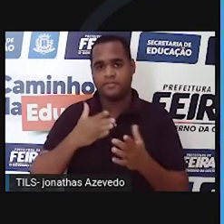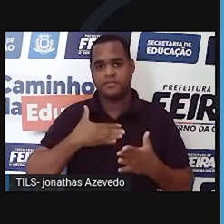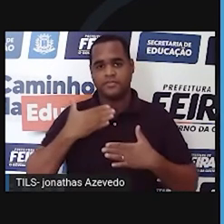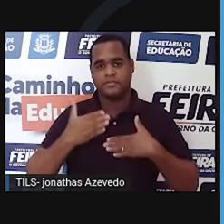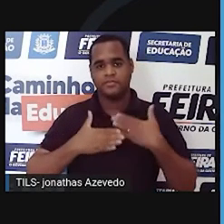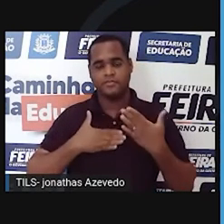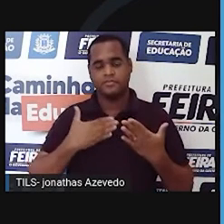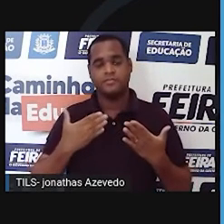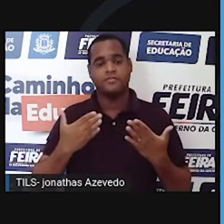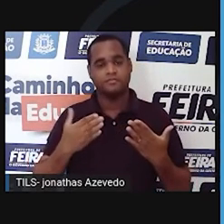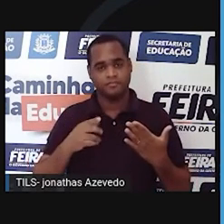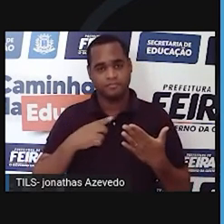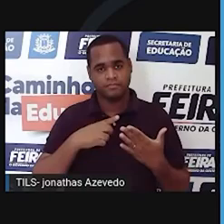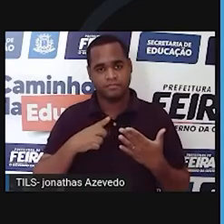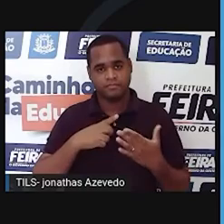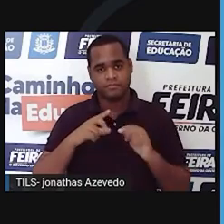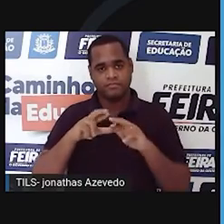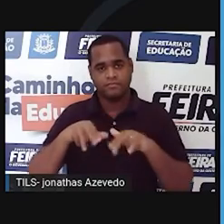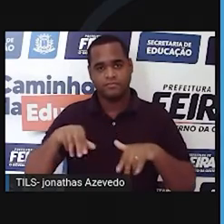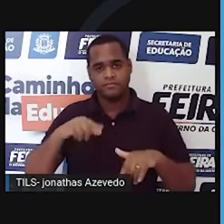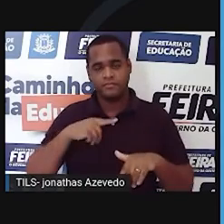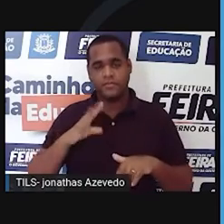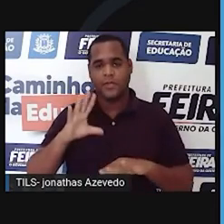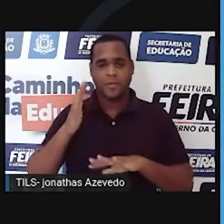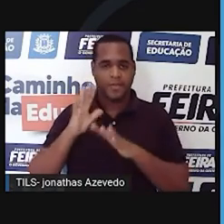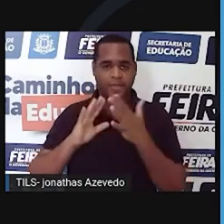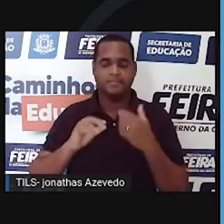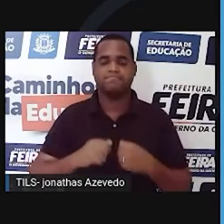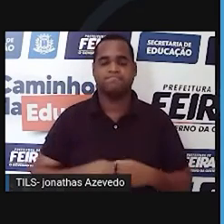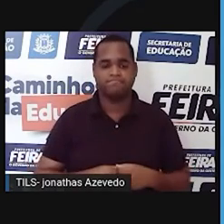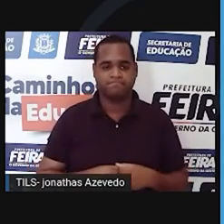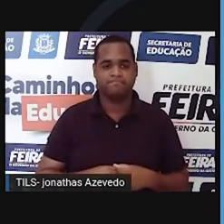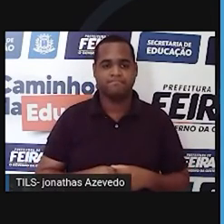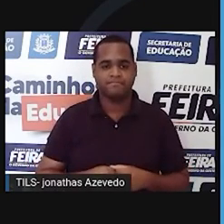e exige providências urgentes.